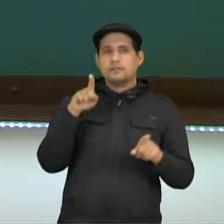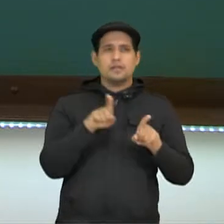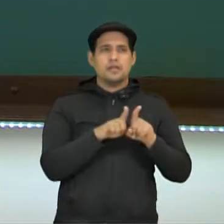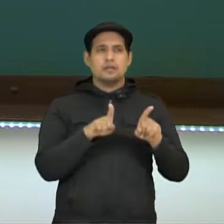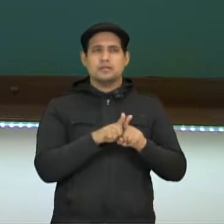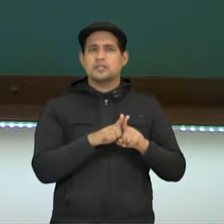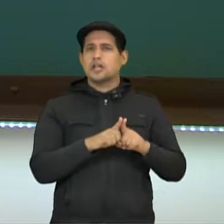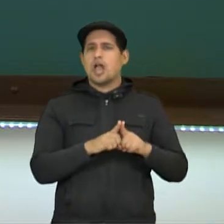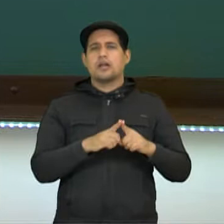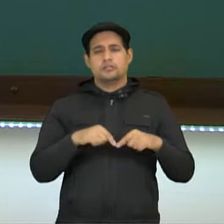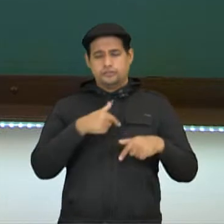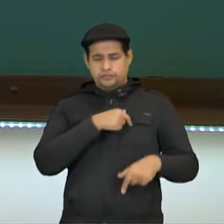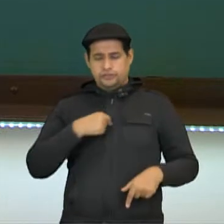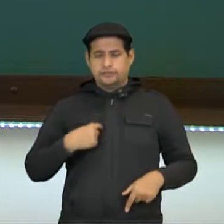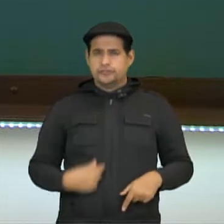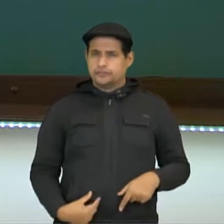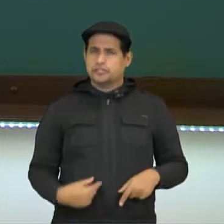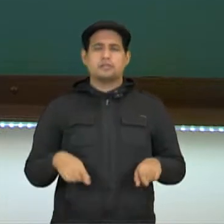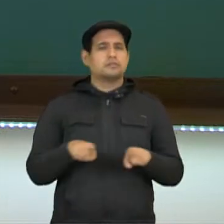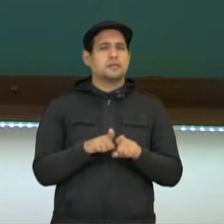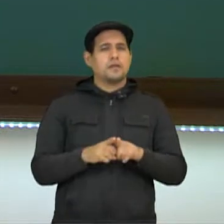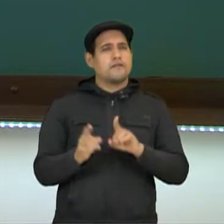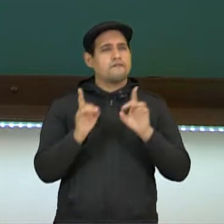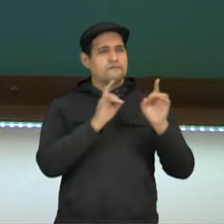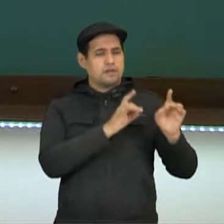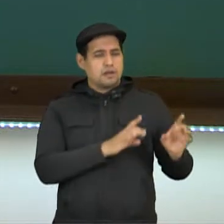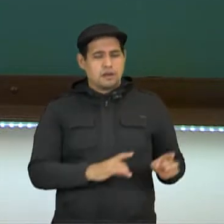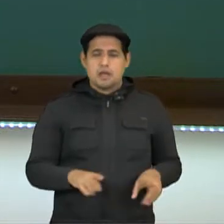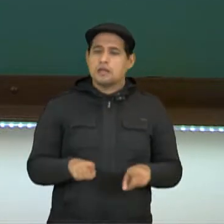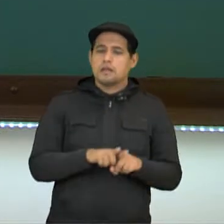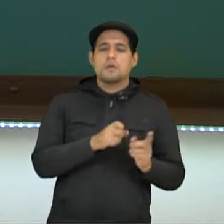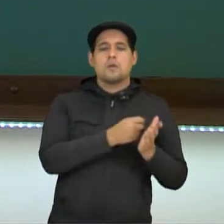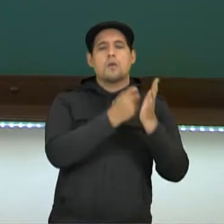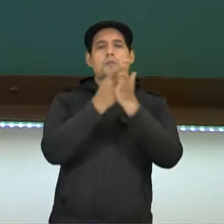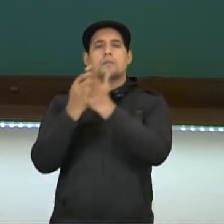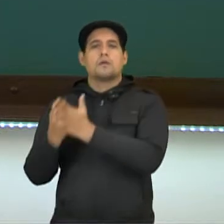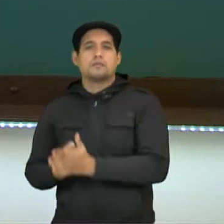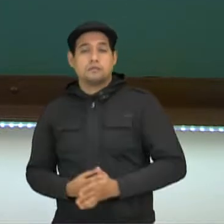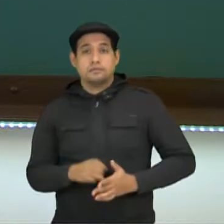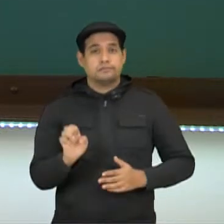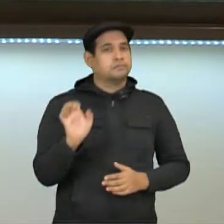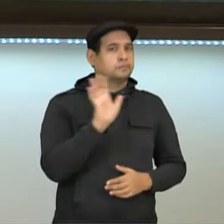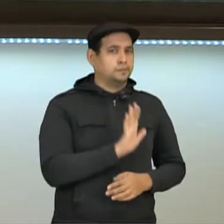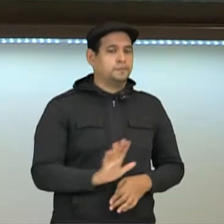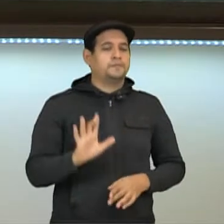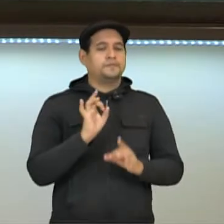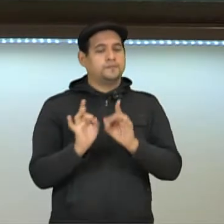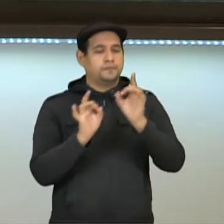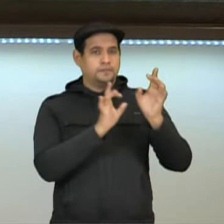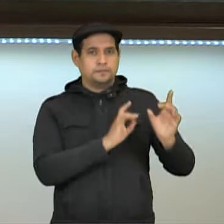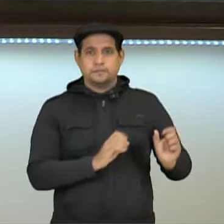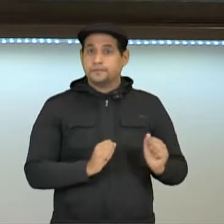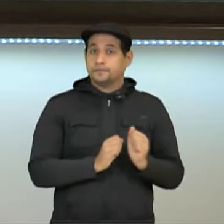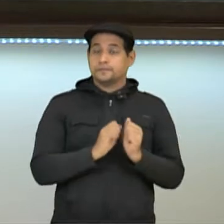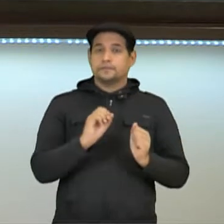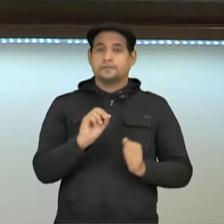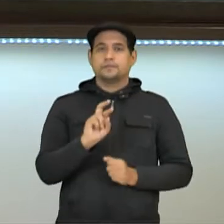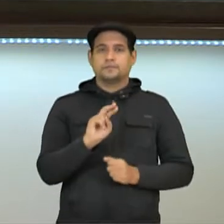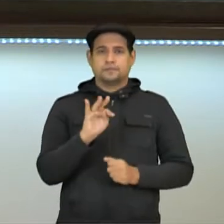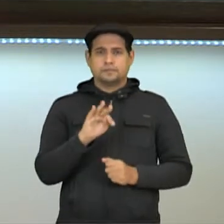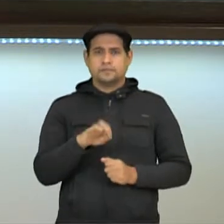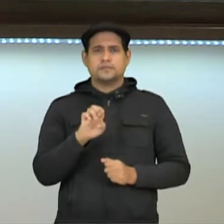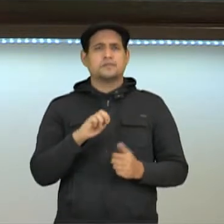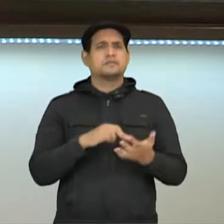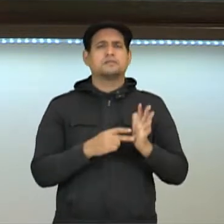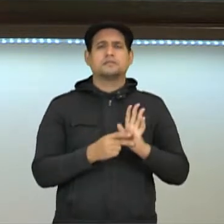a China, os produtos, chegar até a Ásia e alcançar os produtos que os europeus estavam comercializando com o Oriente. Então